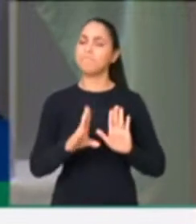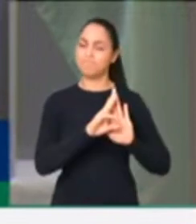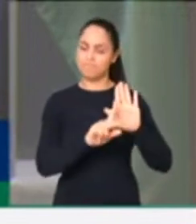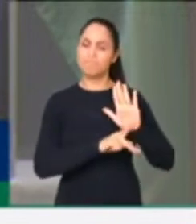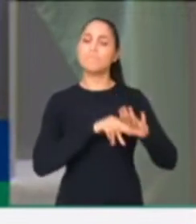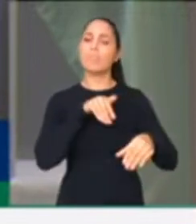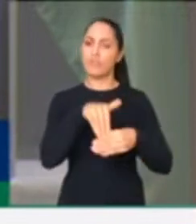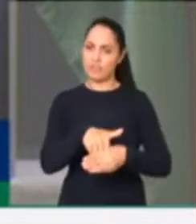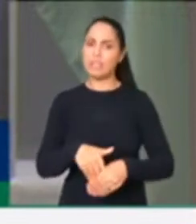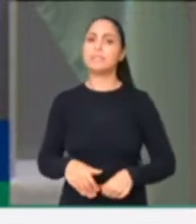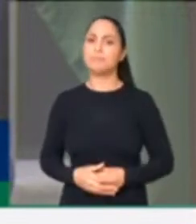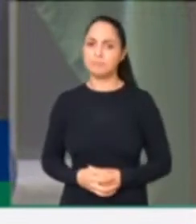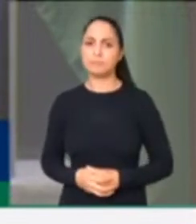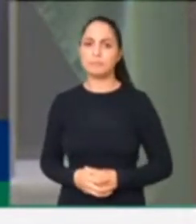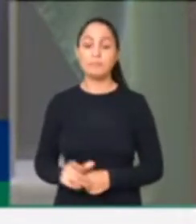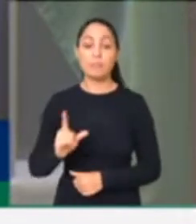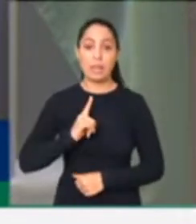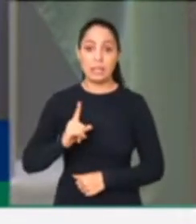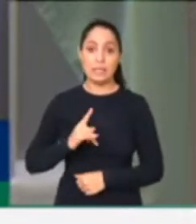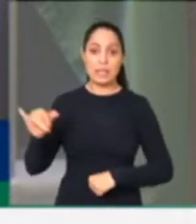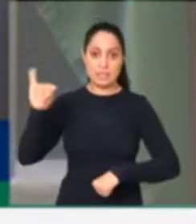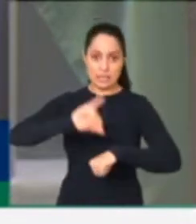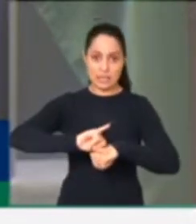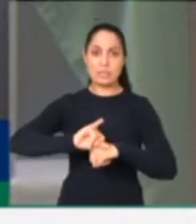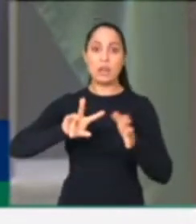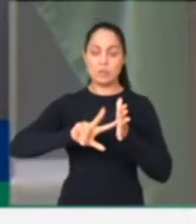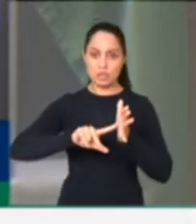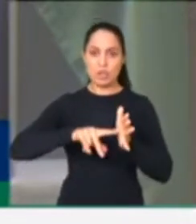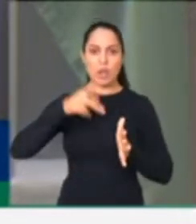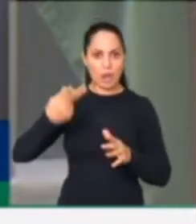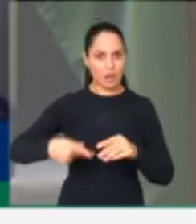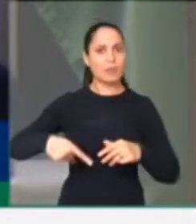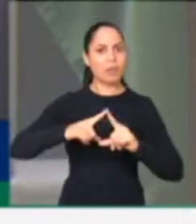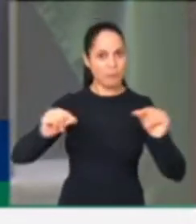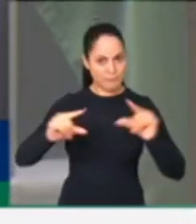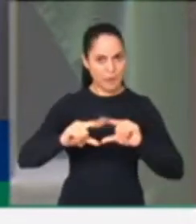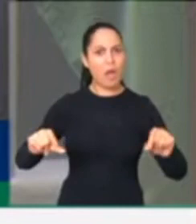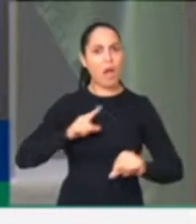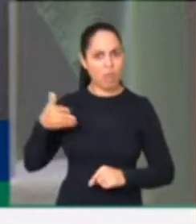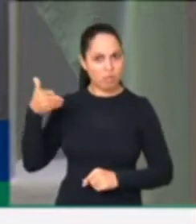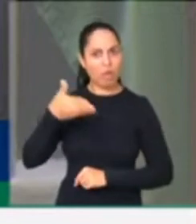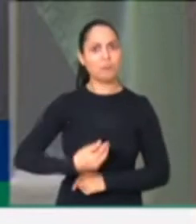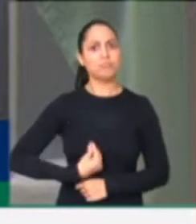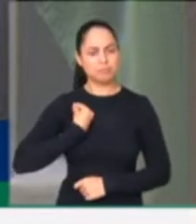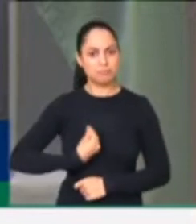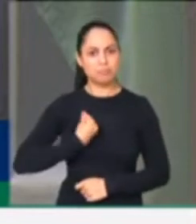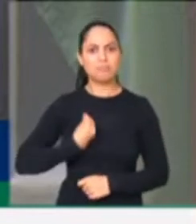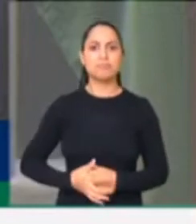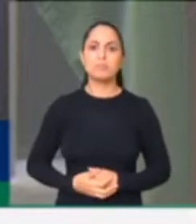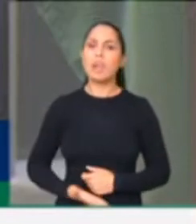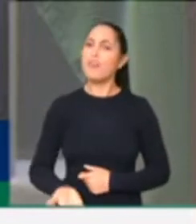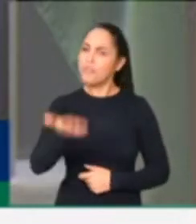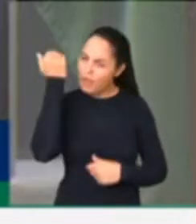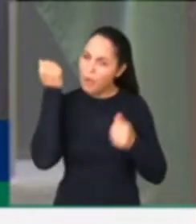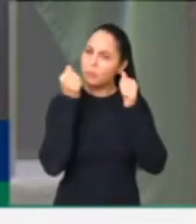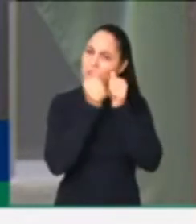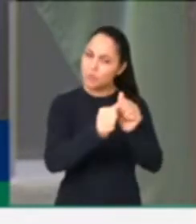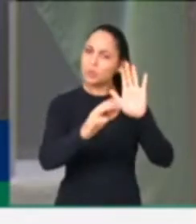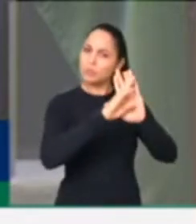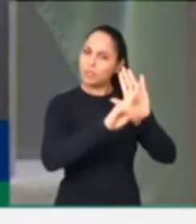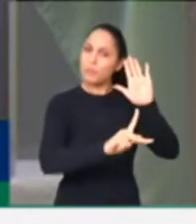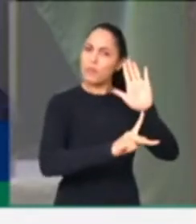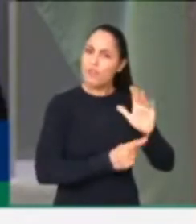As centrais sindicais estão aqui em Brasília, senhor presidente Arthur Lira. Coloque em pauta a medida provisória do auxílio